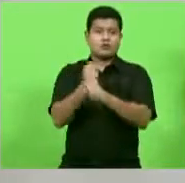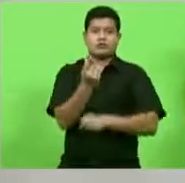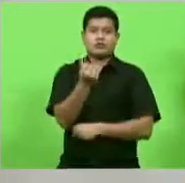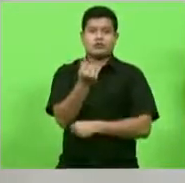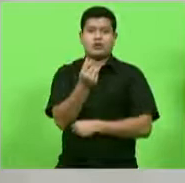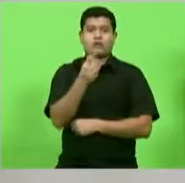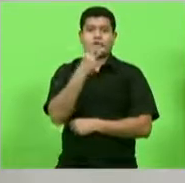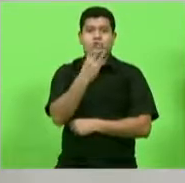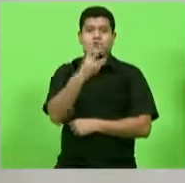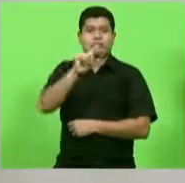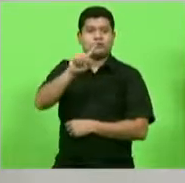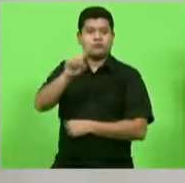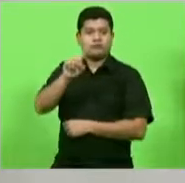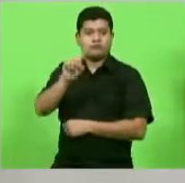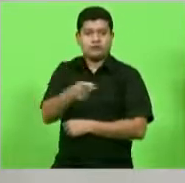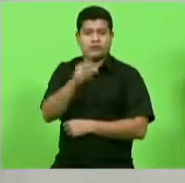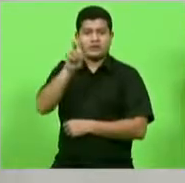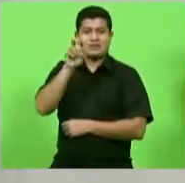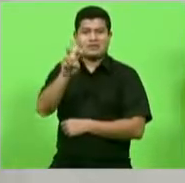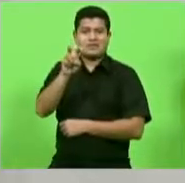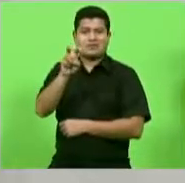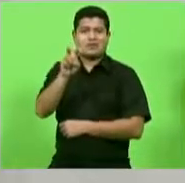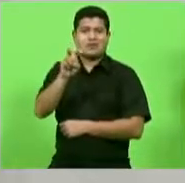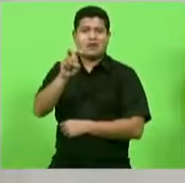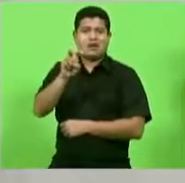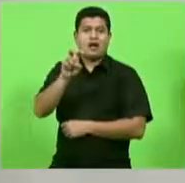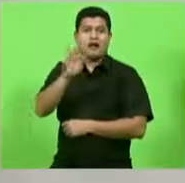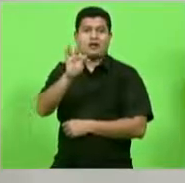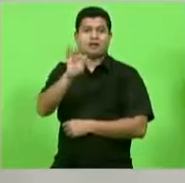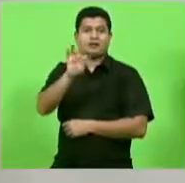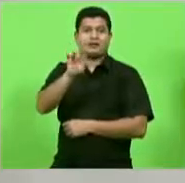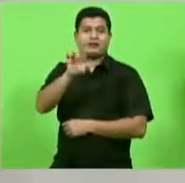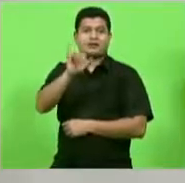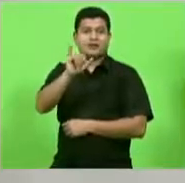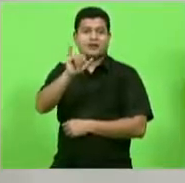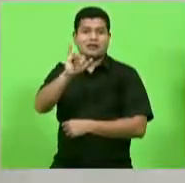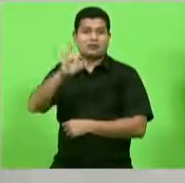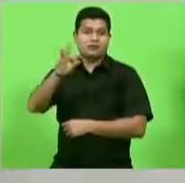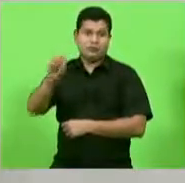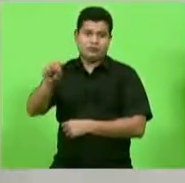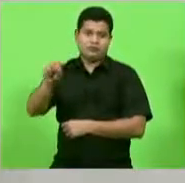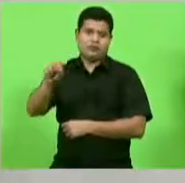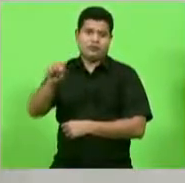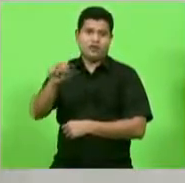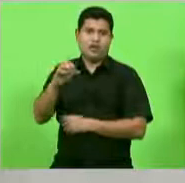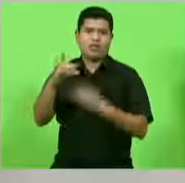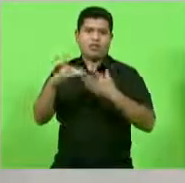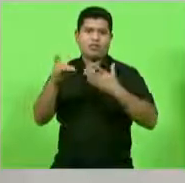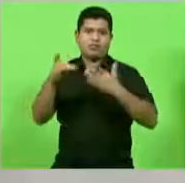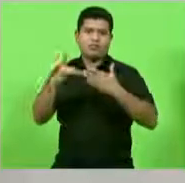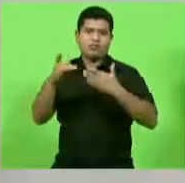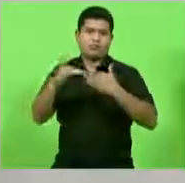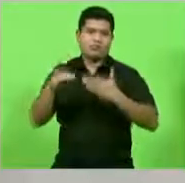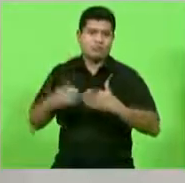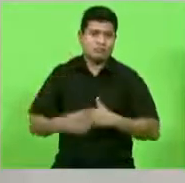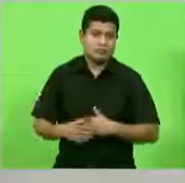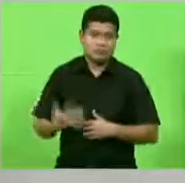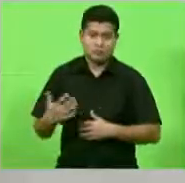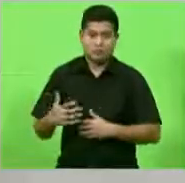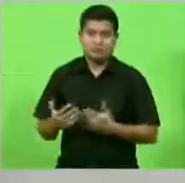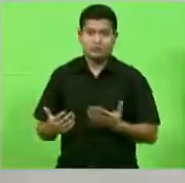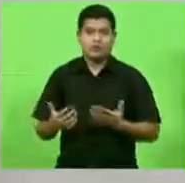em 2017. E não adianta o Brasil também, nossos países aqui do lado estão falidos também, porque a gente acaba recebendo também